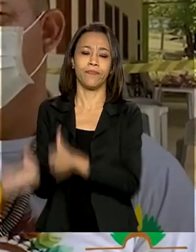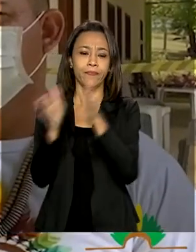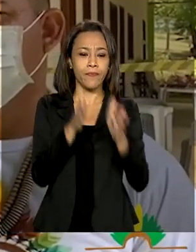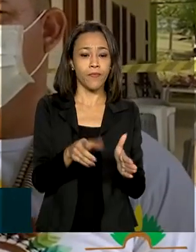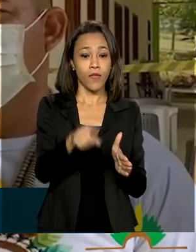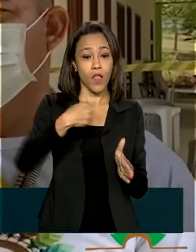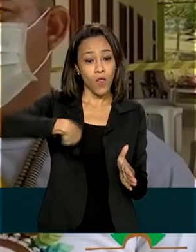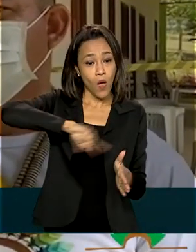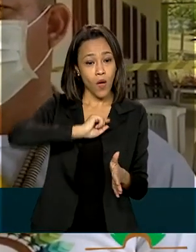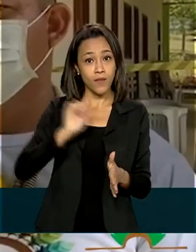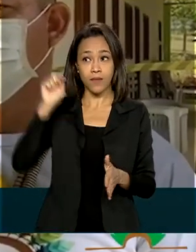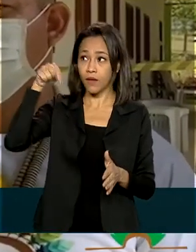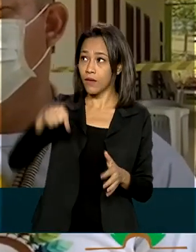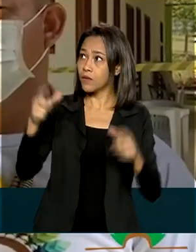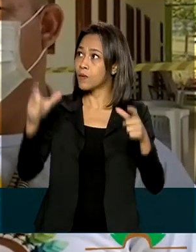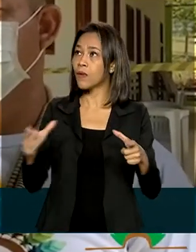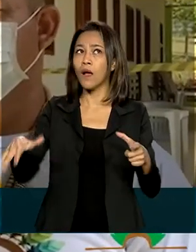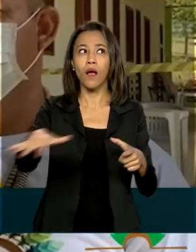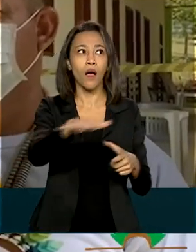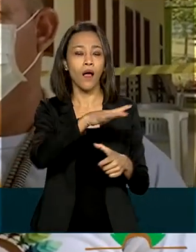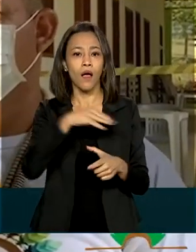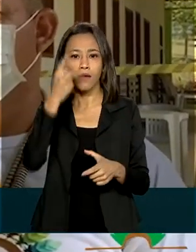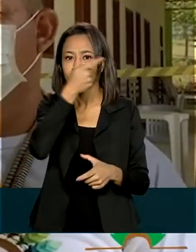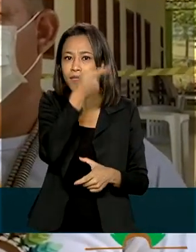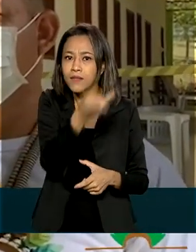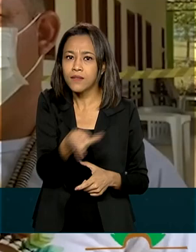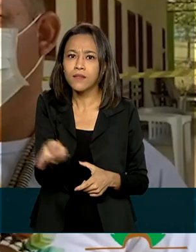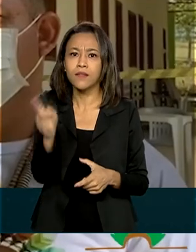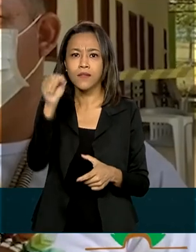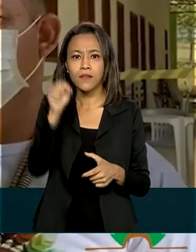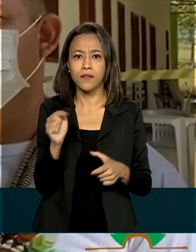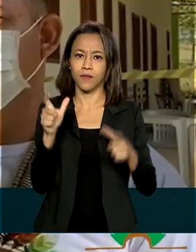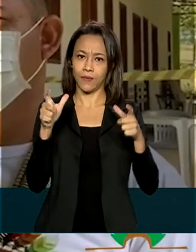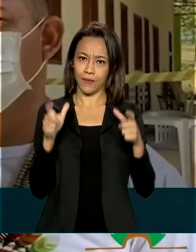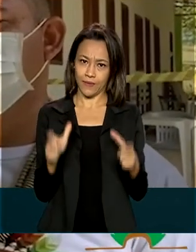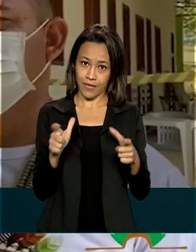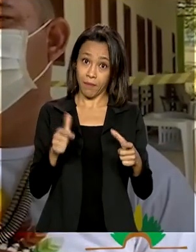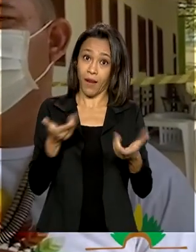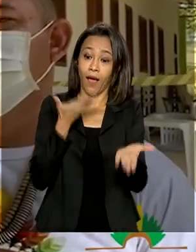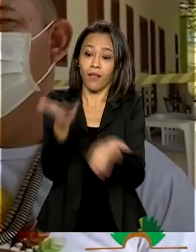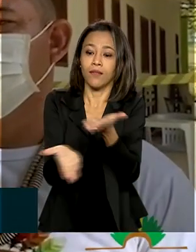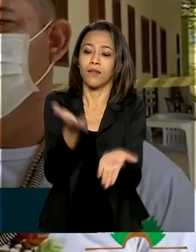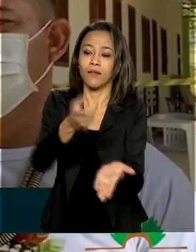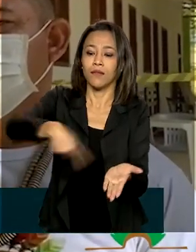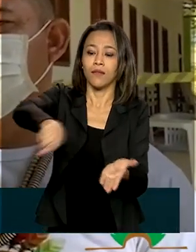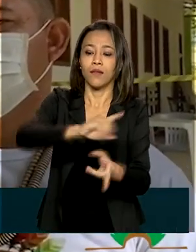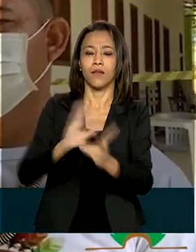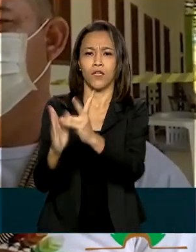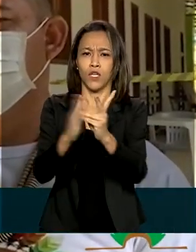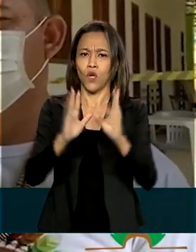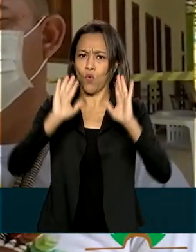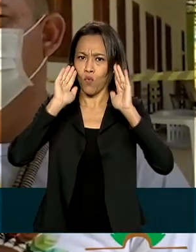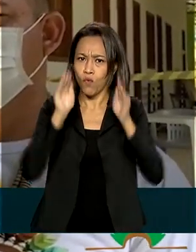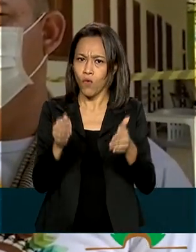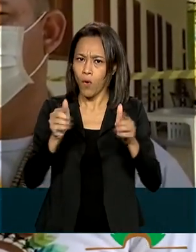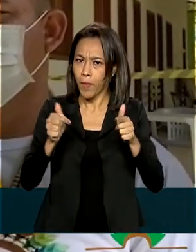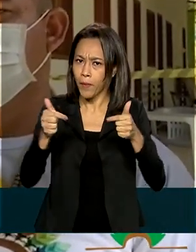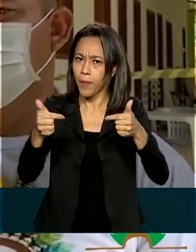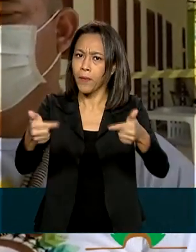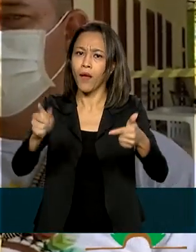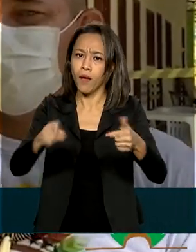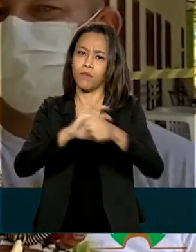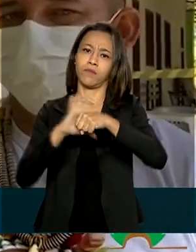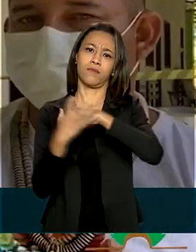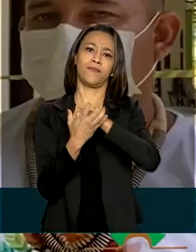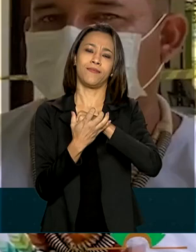visitando a unidade de atenção primária indígena com foco no Covid, aquilo de Sei Alto